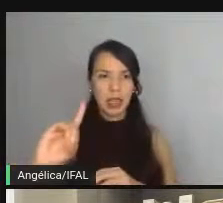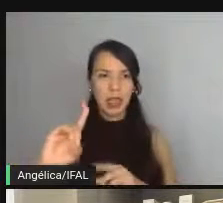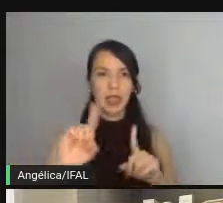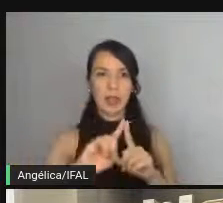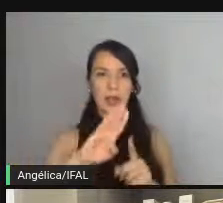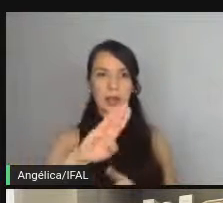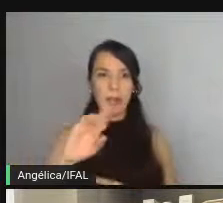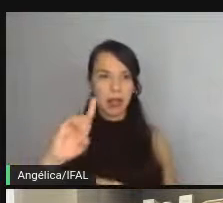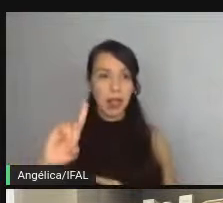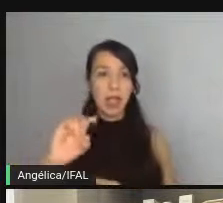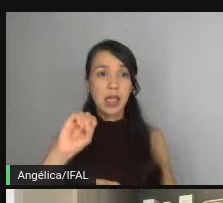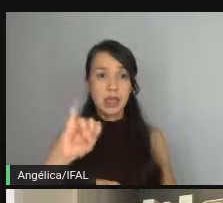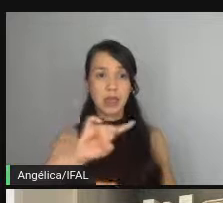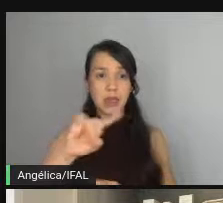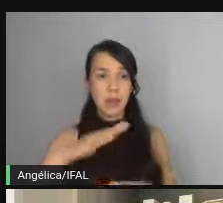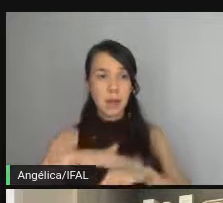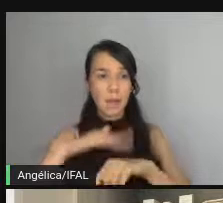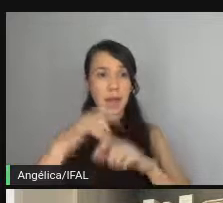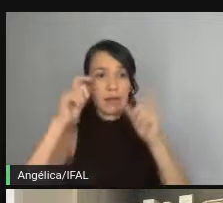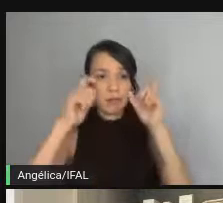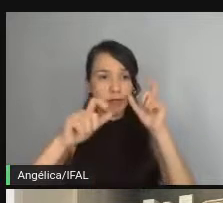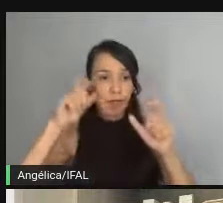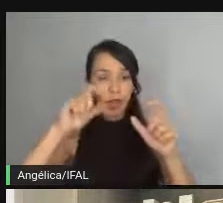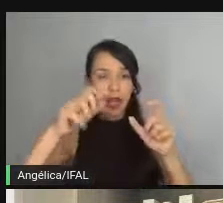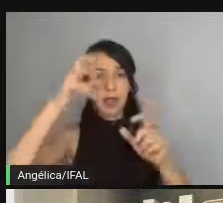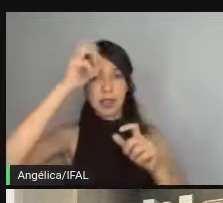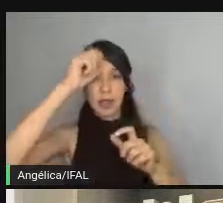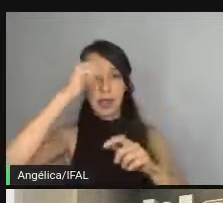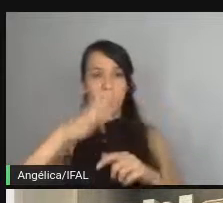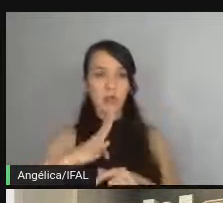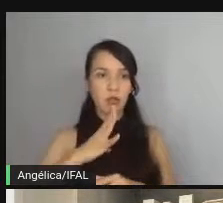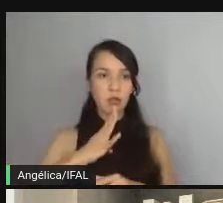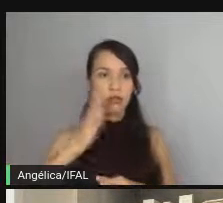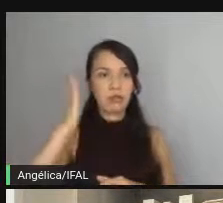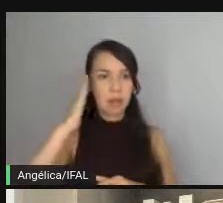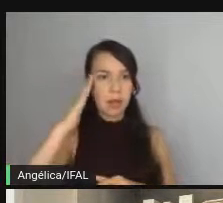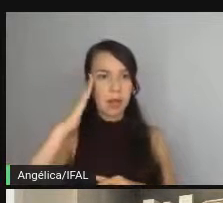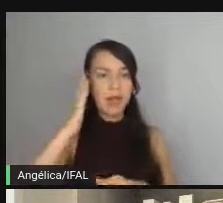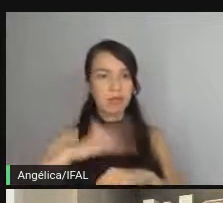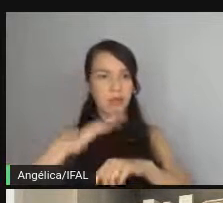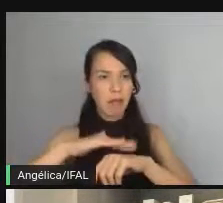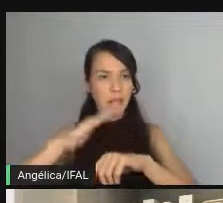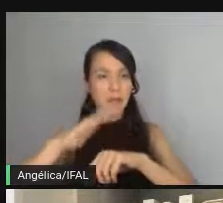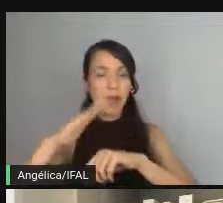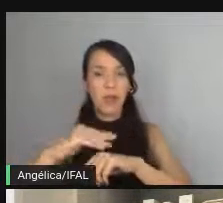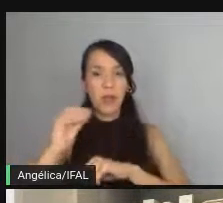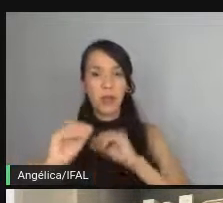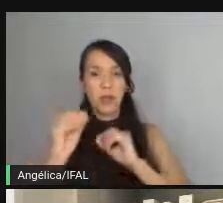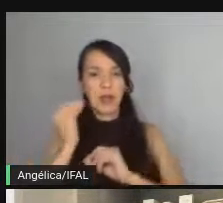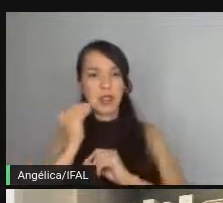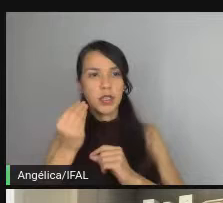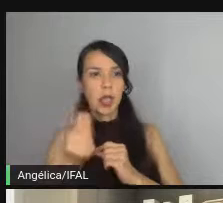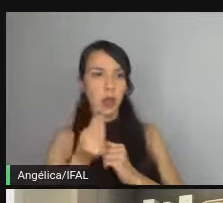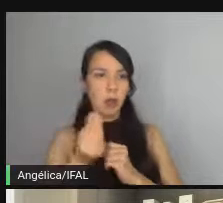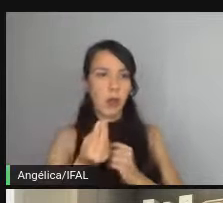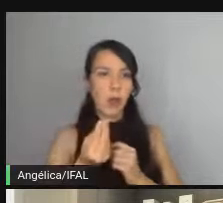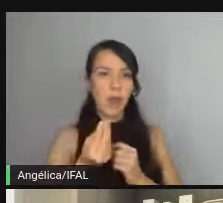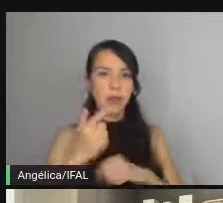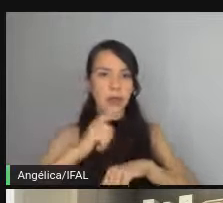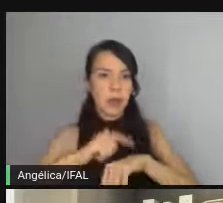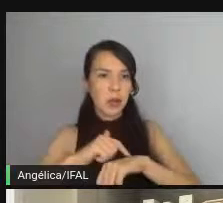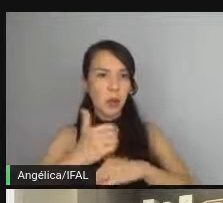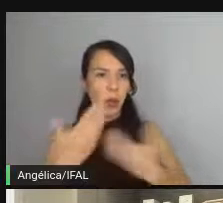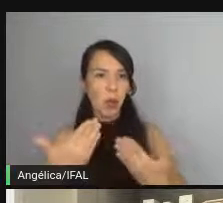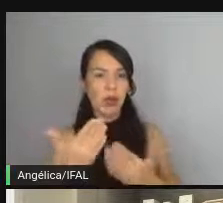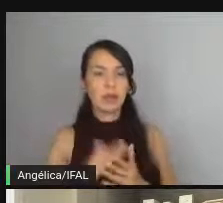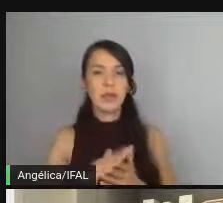se você tiver mais interesse em aprender aprender mais saber o que testar como testar e quando testar que